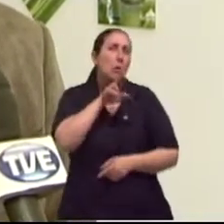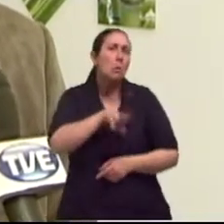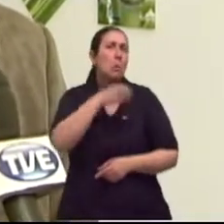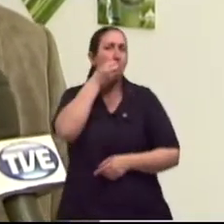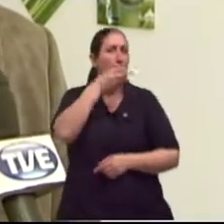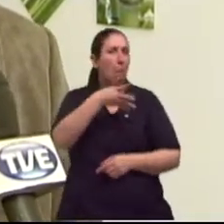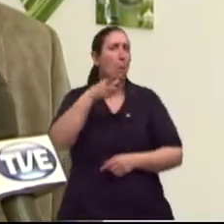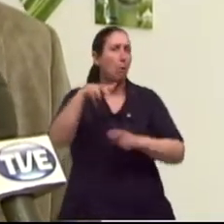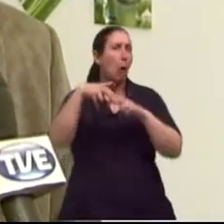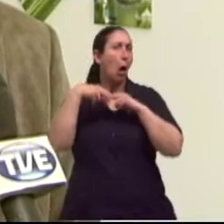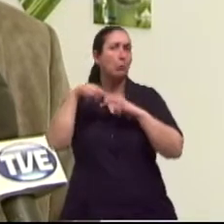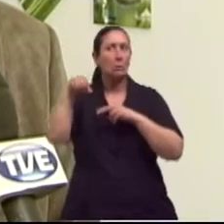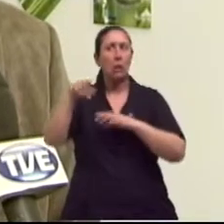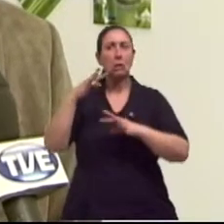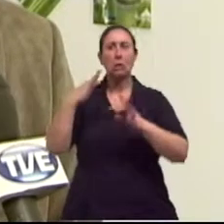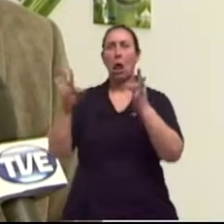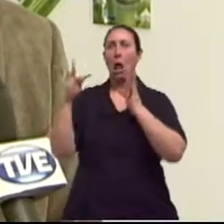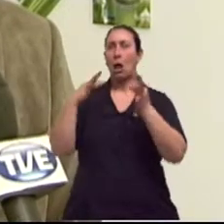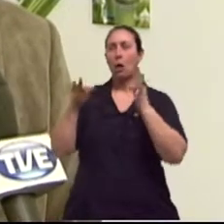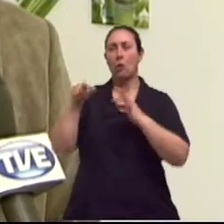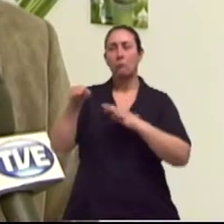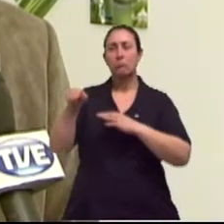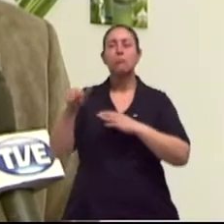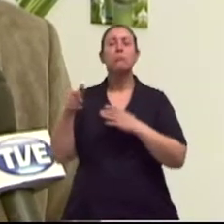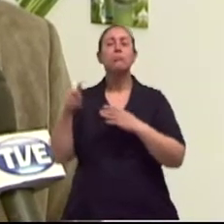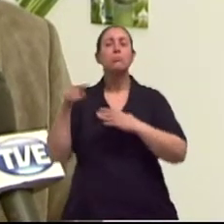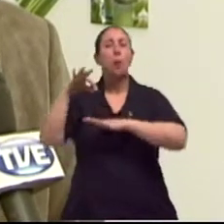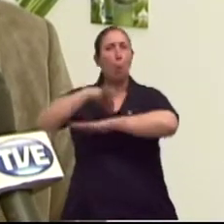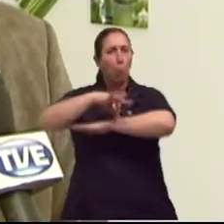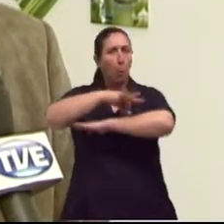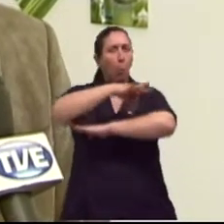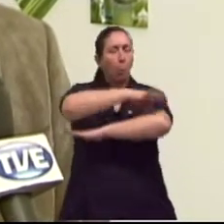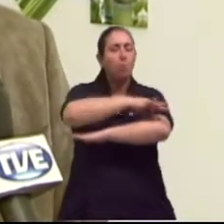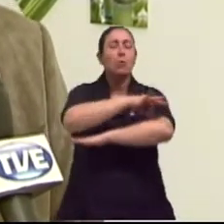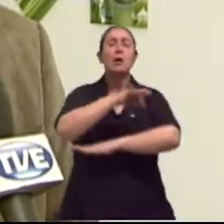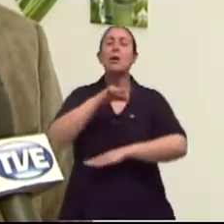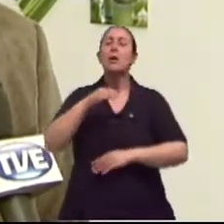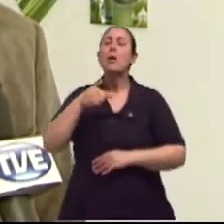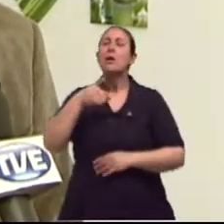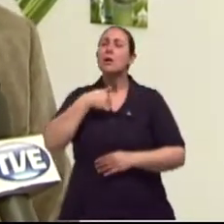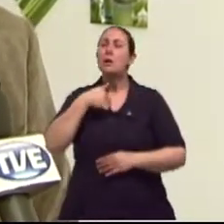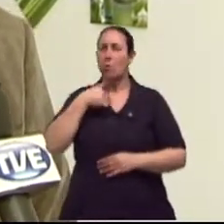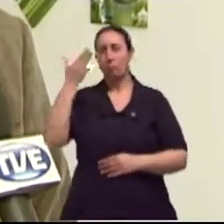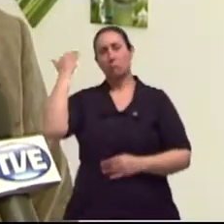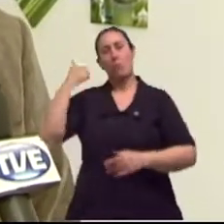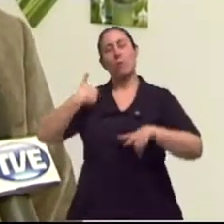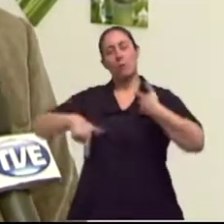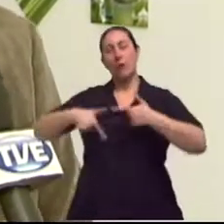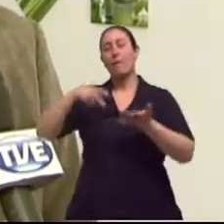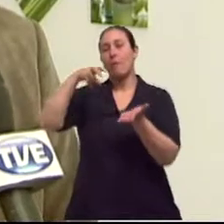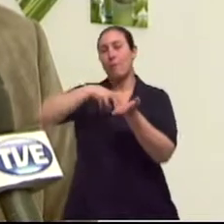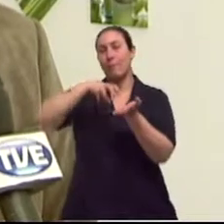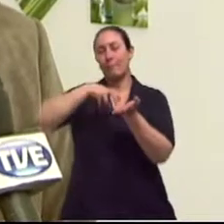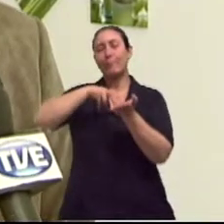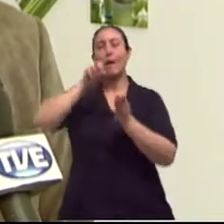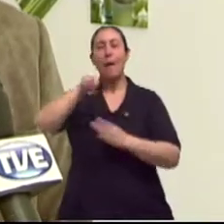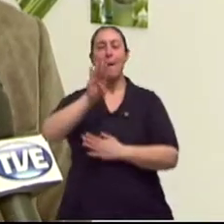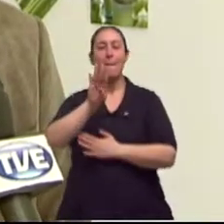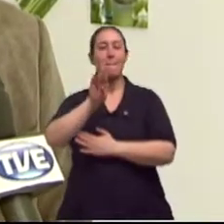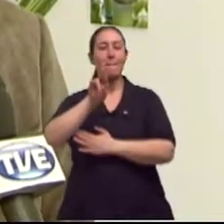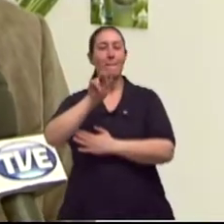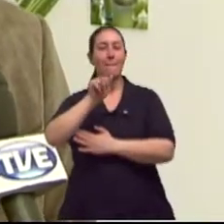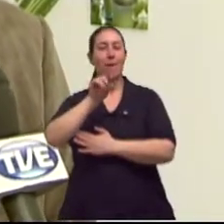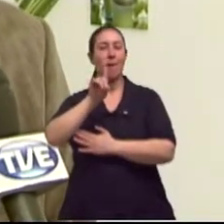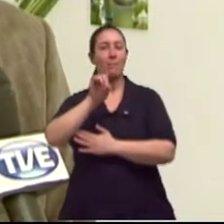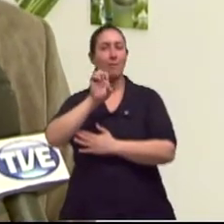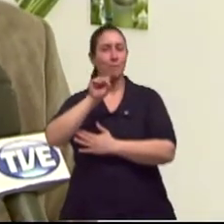estavam tendo com essa técnica milenar. E eu, na época, eu era bancário, trabalhava no Bradesco e eu tinha muito